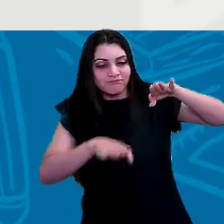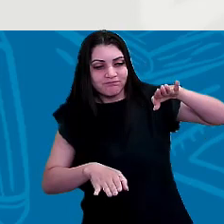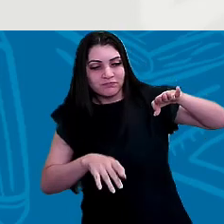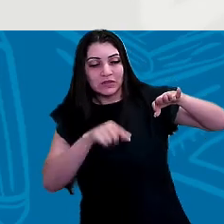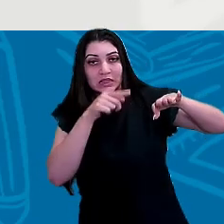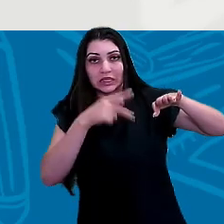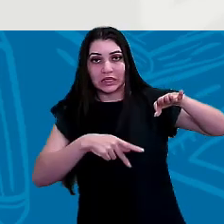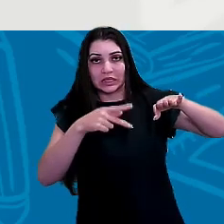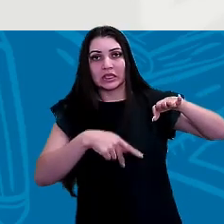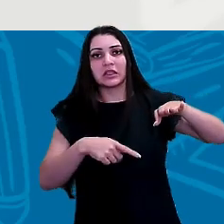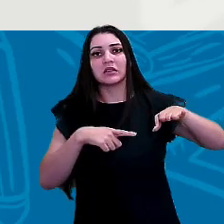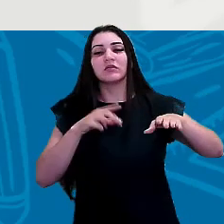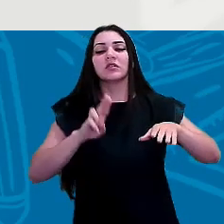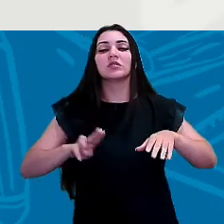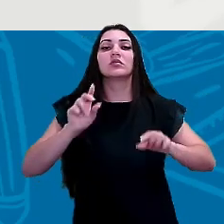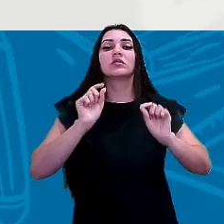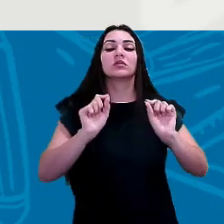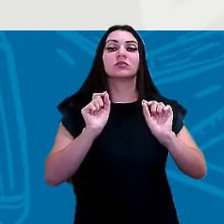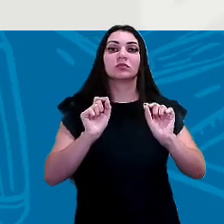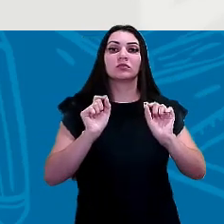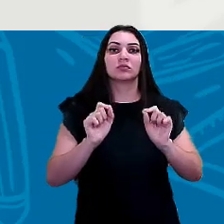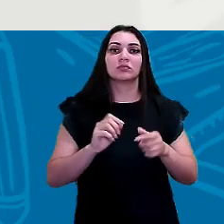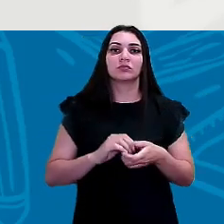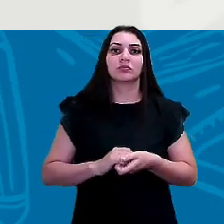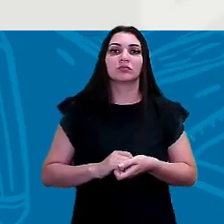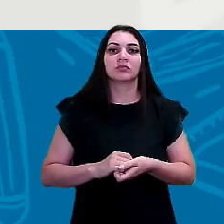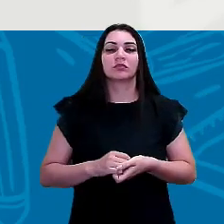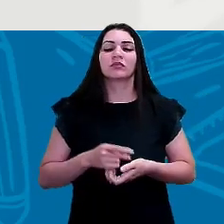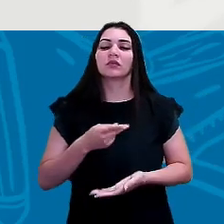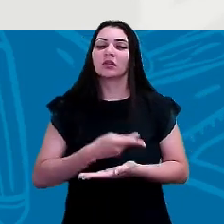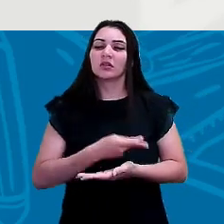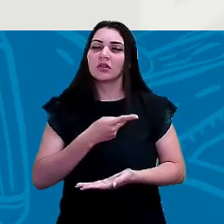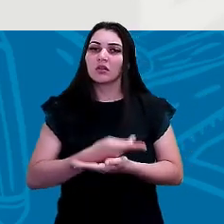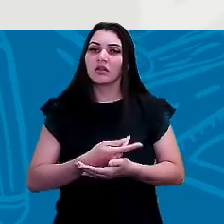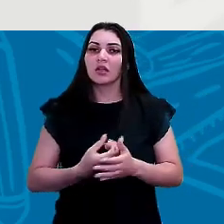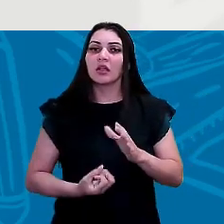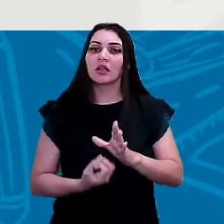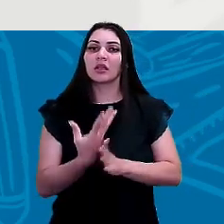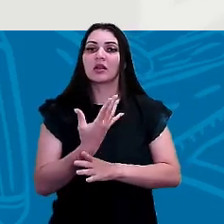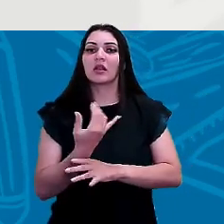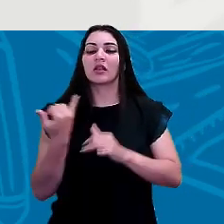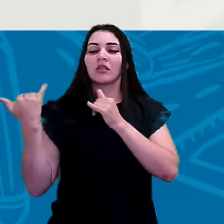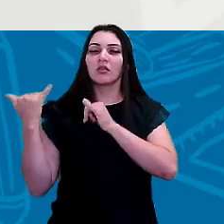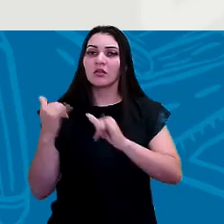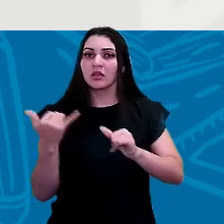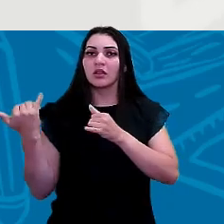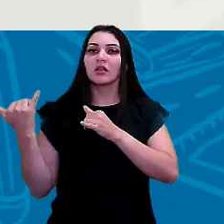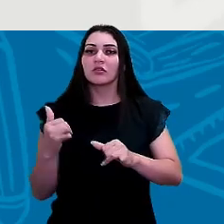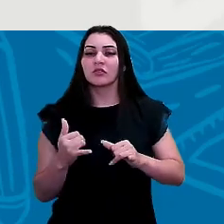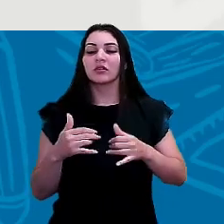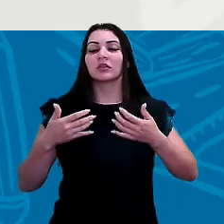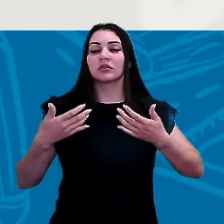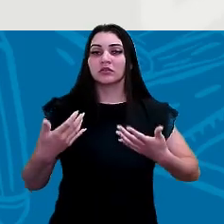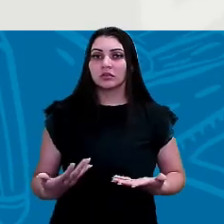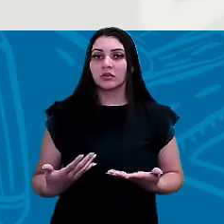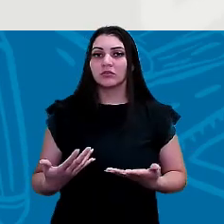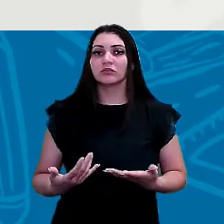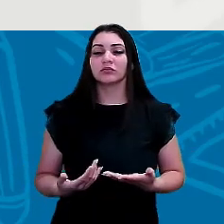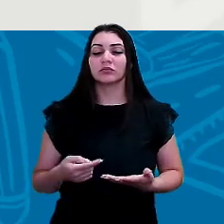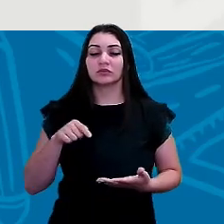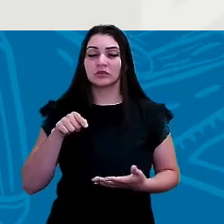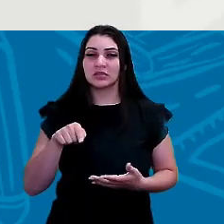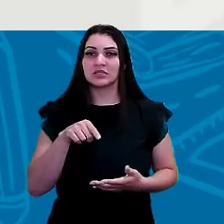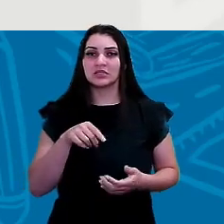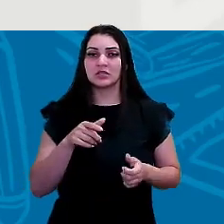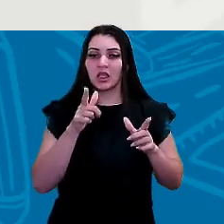vão ser utilizados para ser produzida energia né? com a instalação de hidrelétricas então os rios de